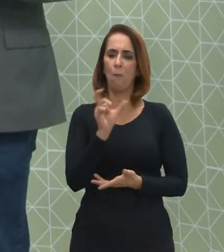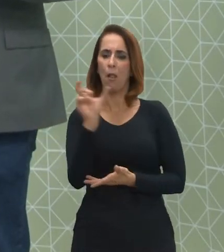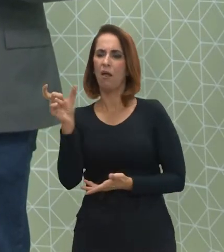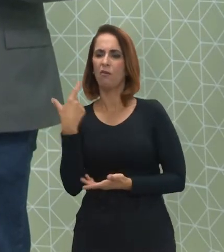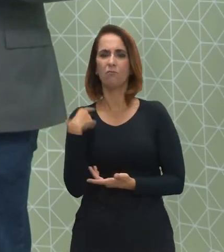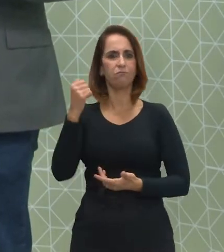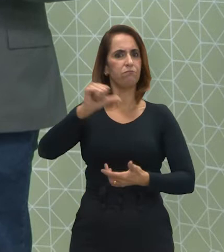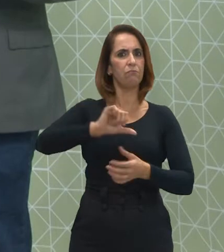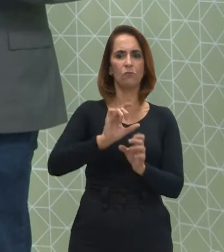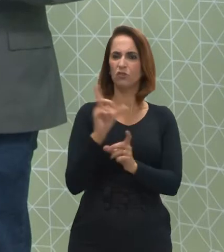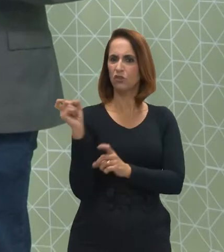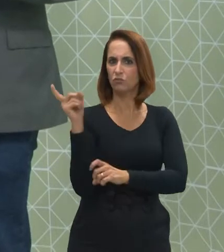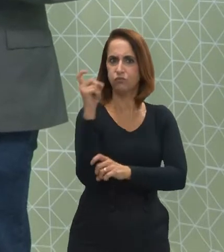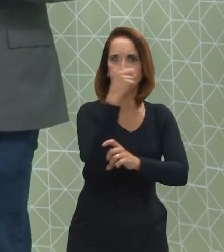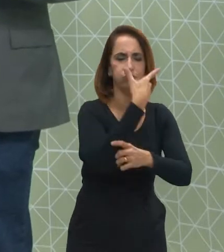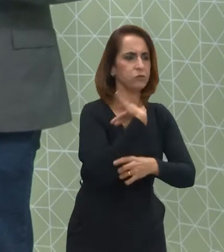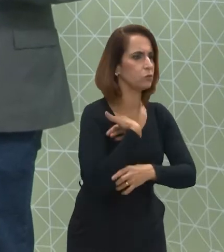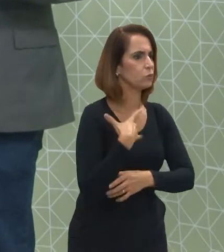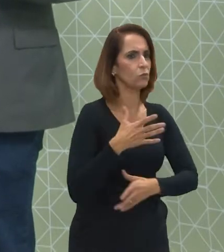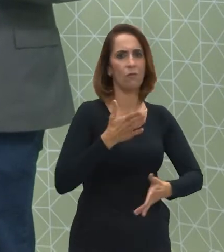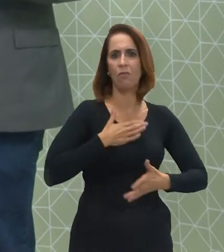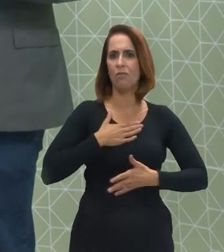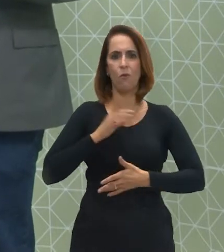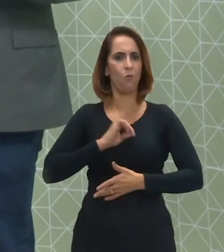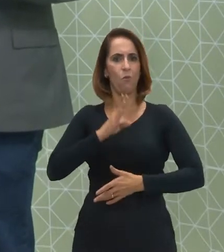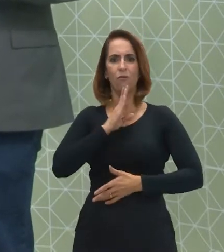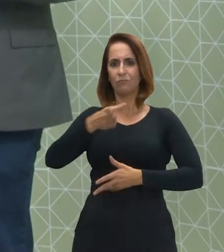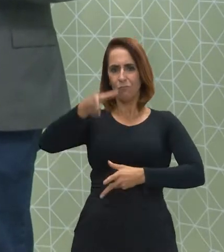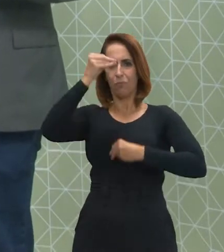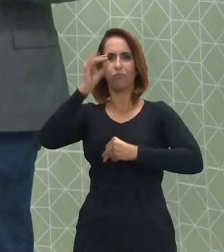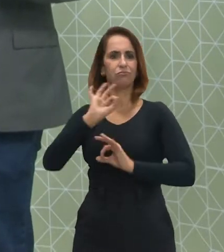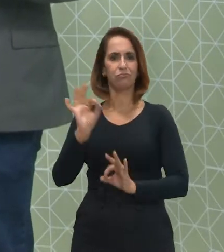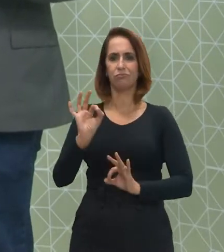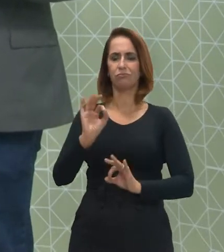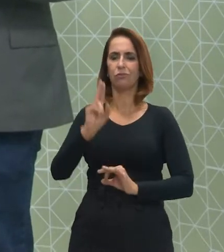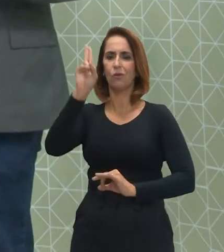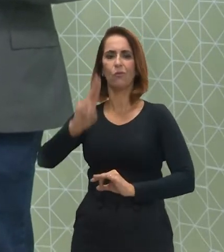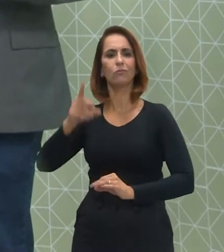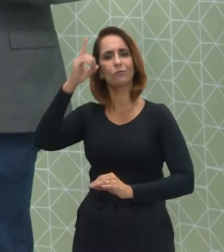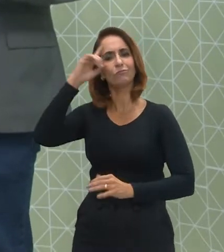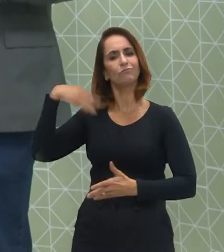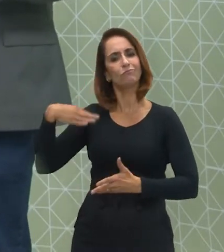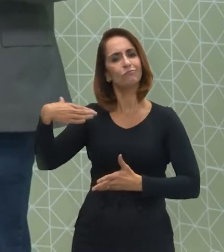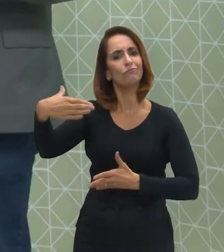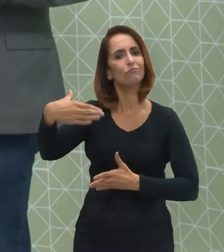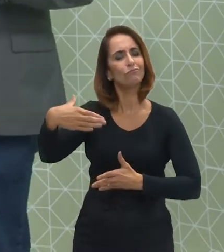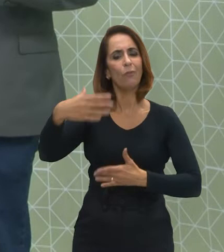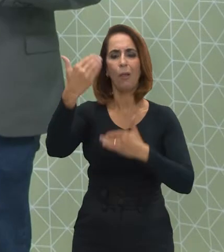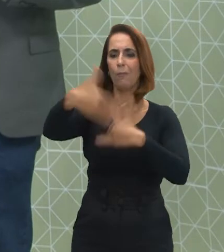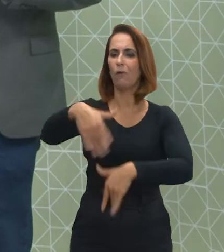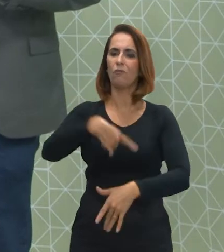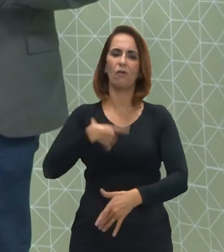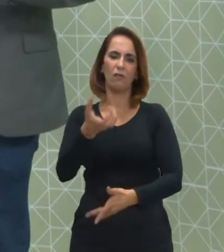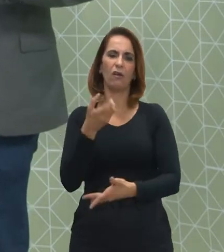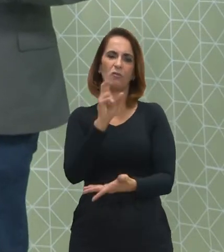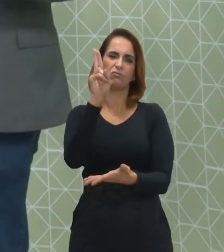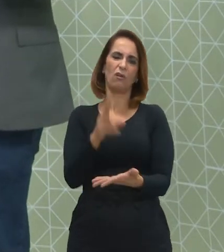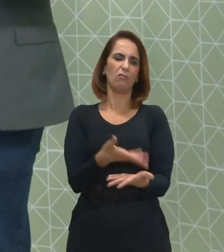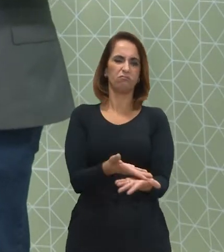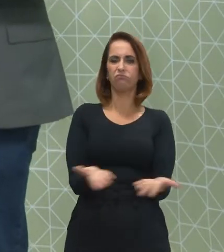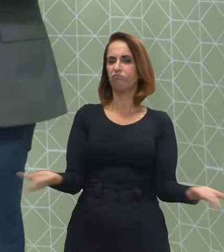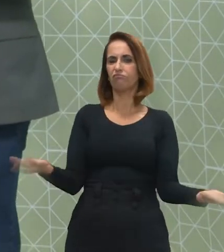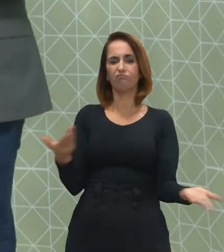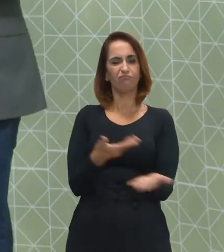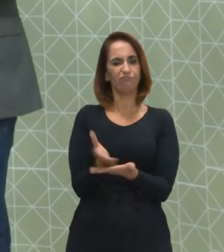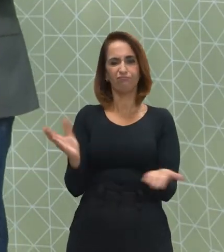empregar palavras da qual ele não tem um domínio, não utiliza para o cotidiano dele e aí, na prova, ele vai querer utilizar